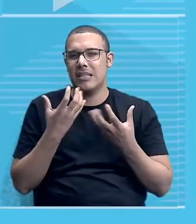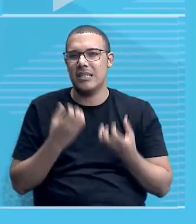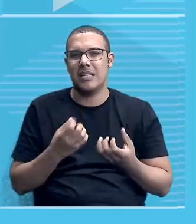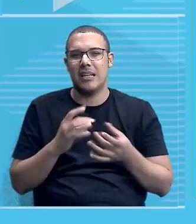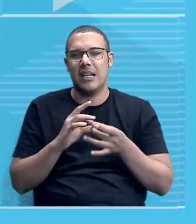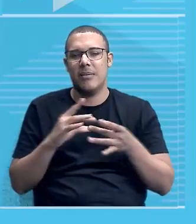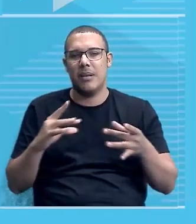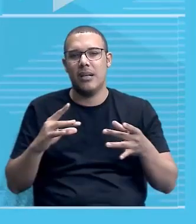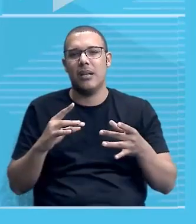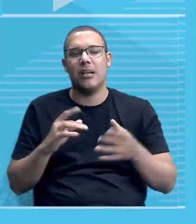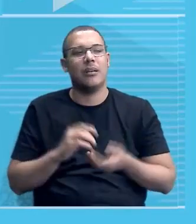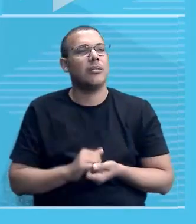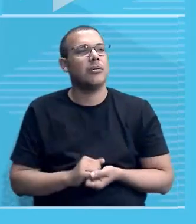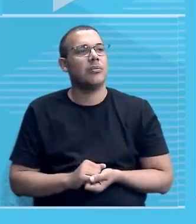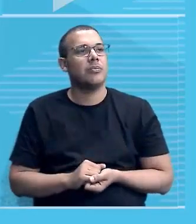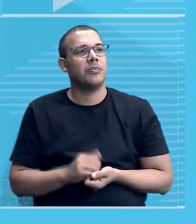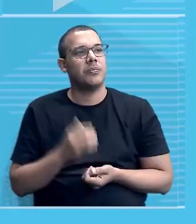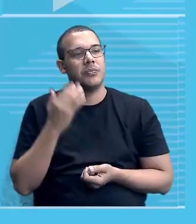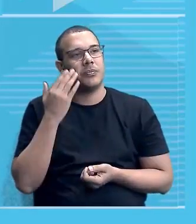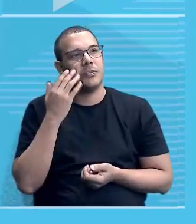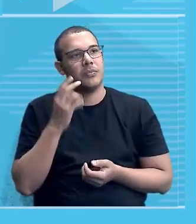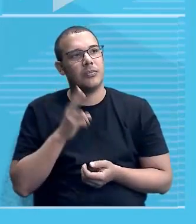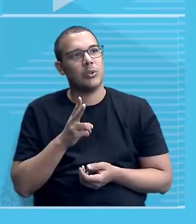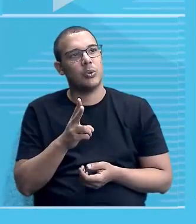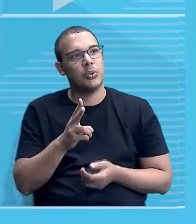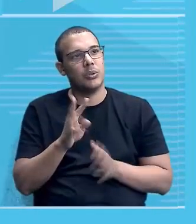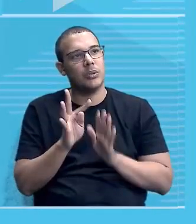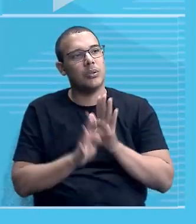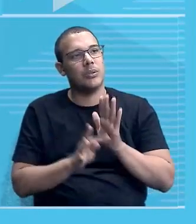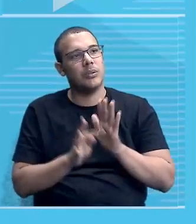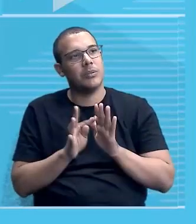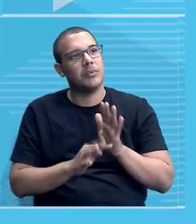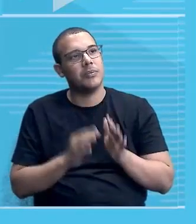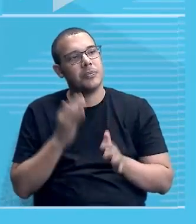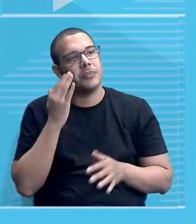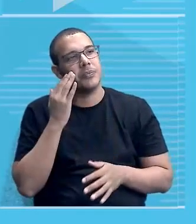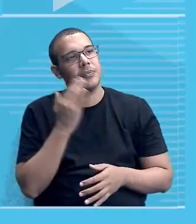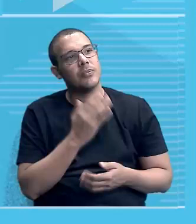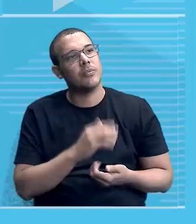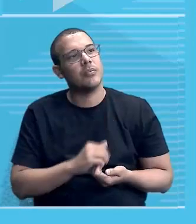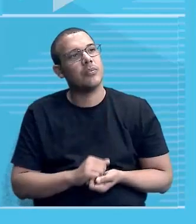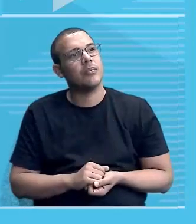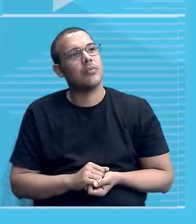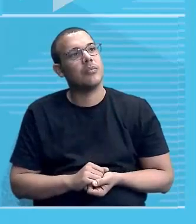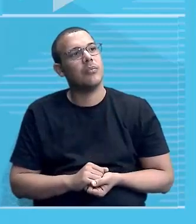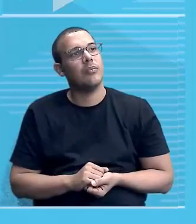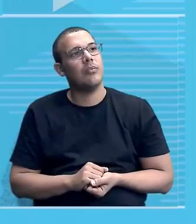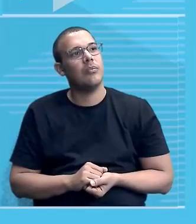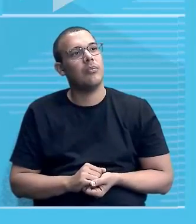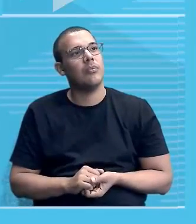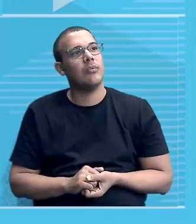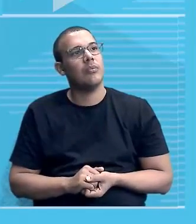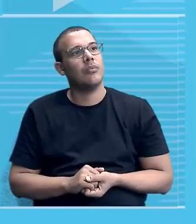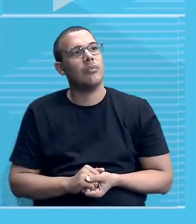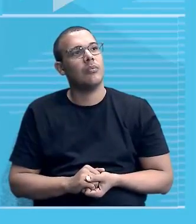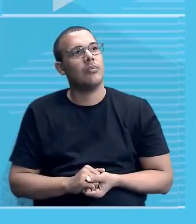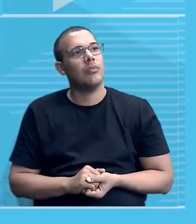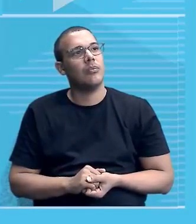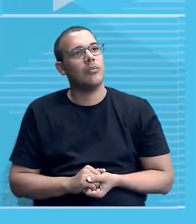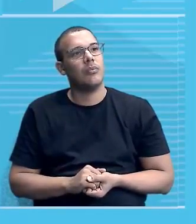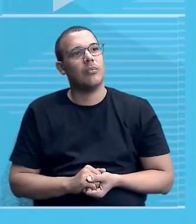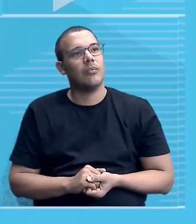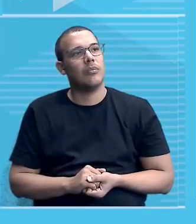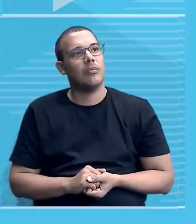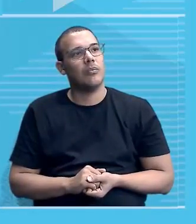Seguindo aqui o texto, mas não o princípio, opa, opa, peraí, para tudo, não o princípio fundamental da alternância de poder.